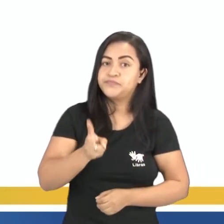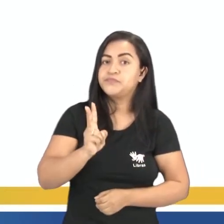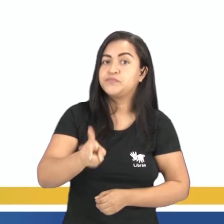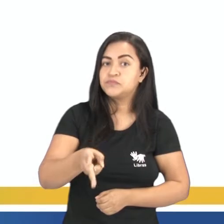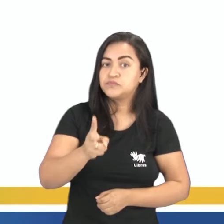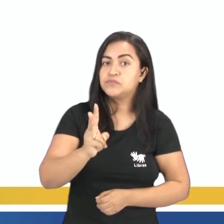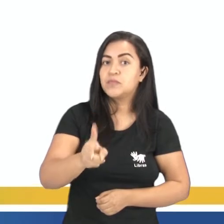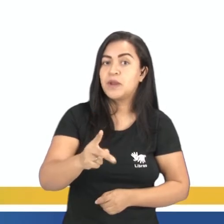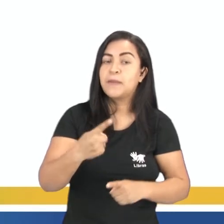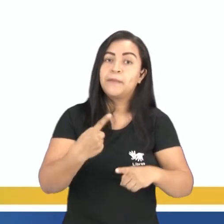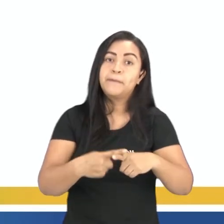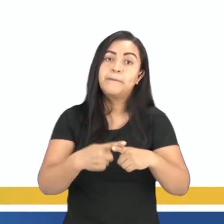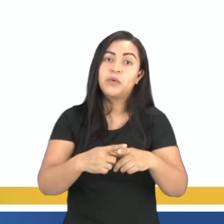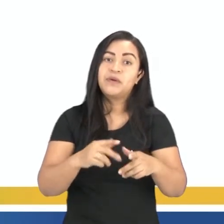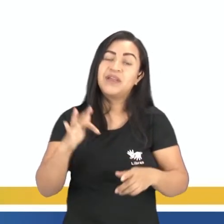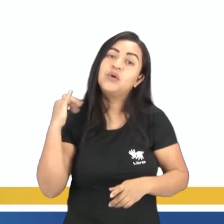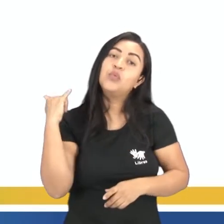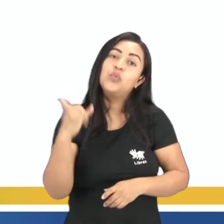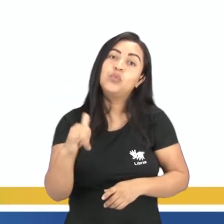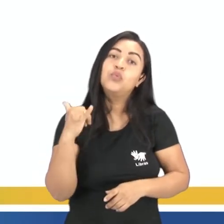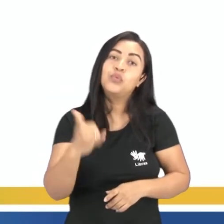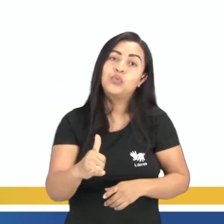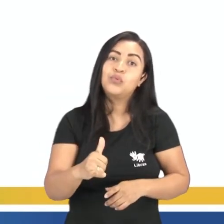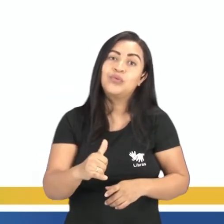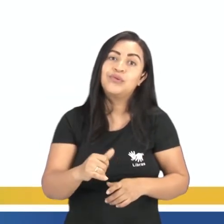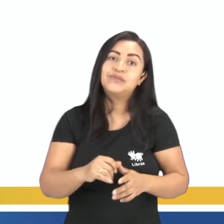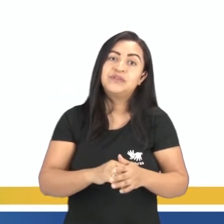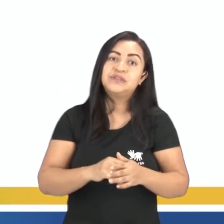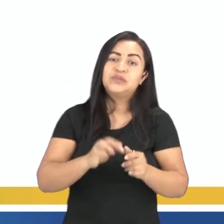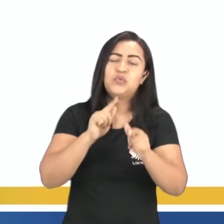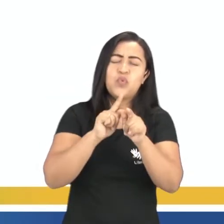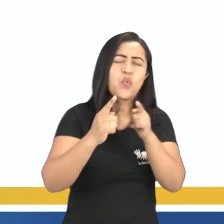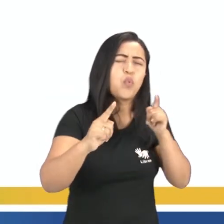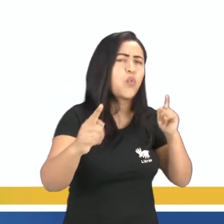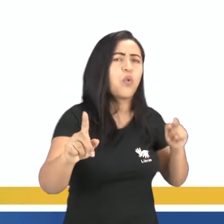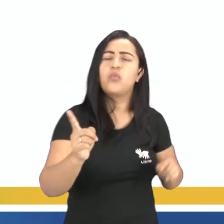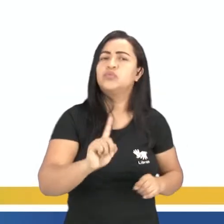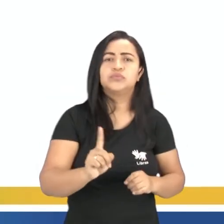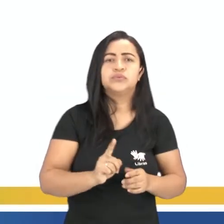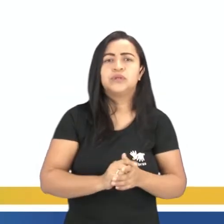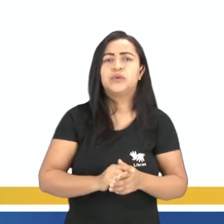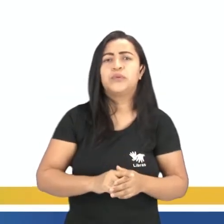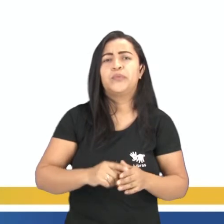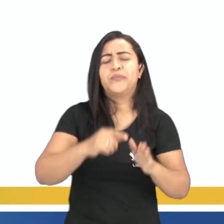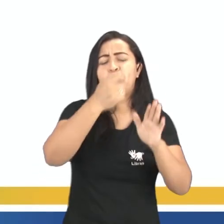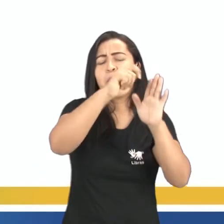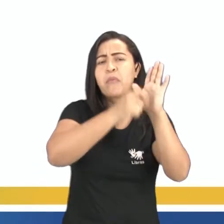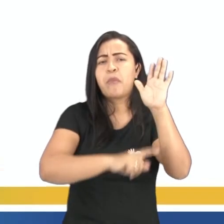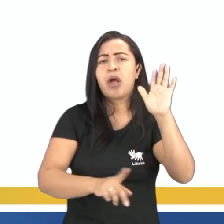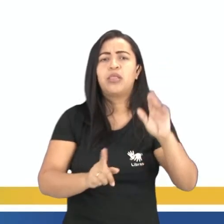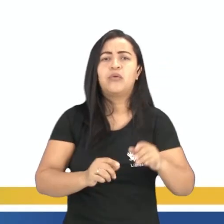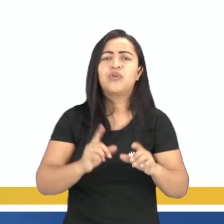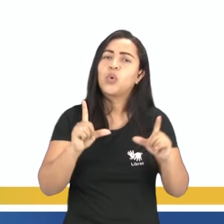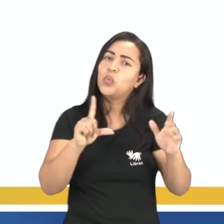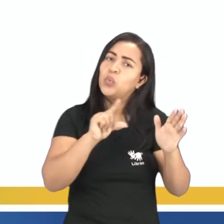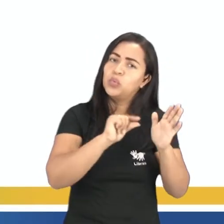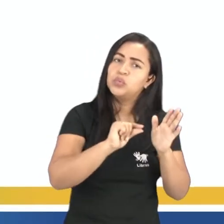longo desenvolvimento na história. Ou seja, tem que ter um começo, um meio e um fim. Tá bom? O enredo ali é a história em si, tá?